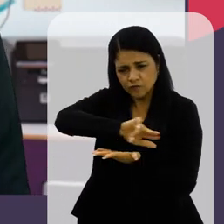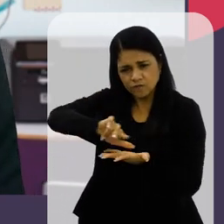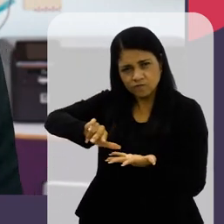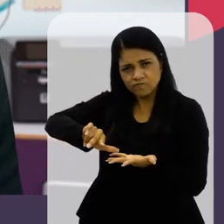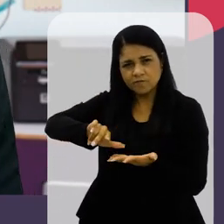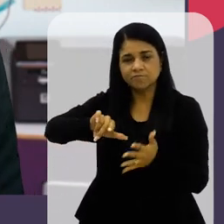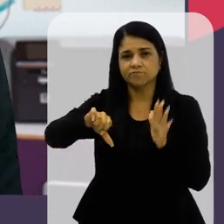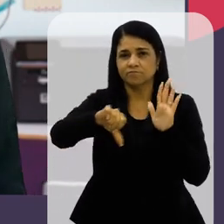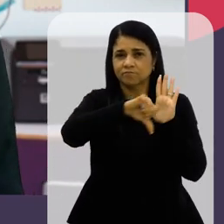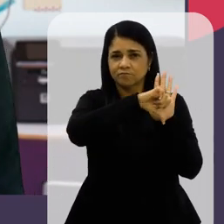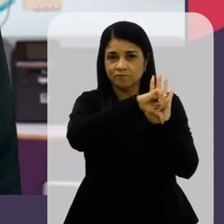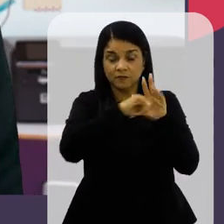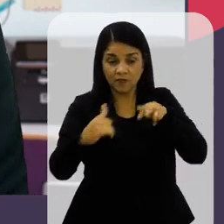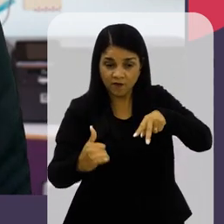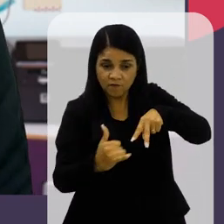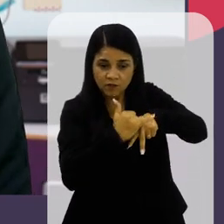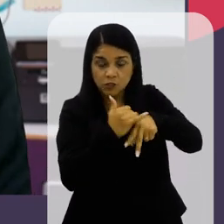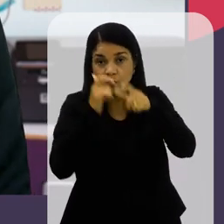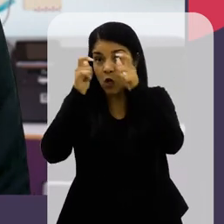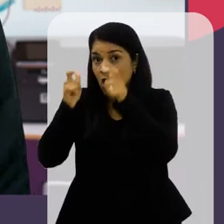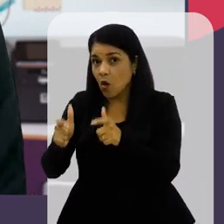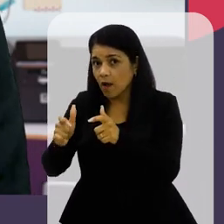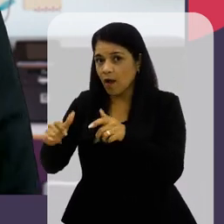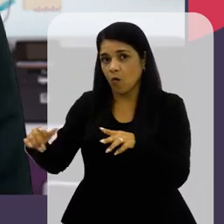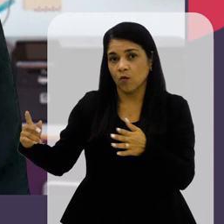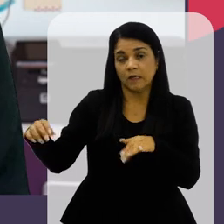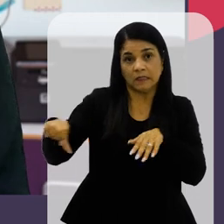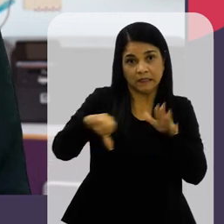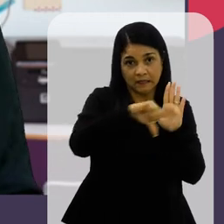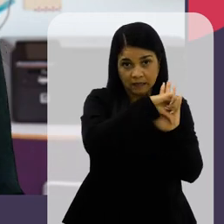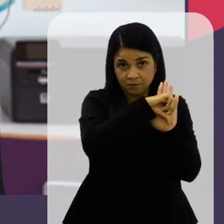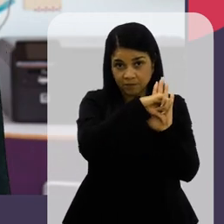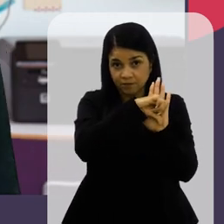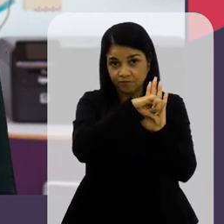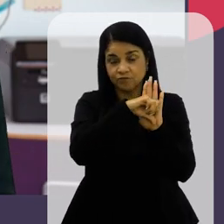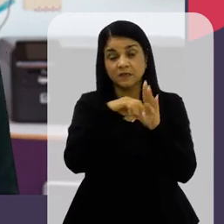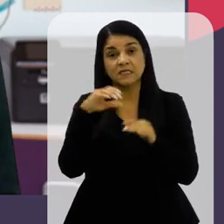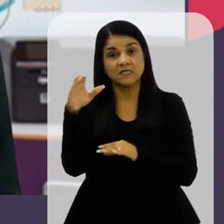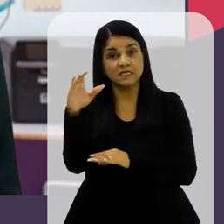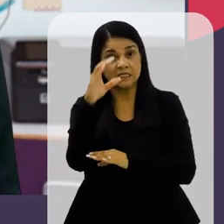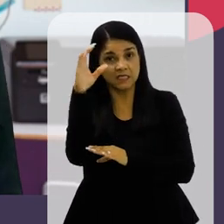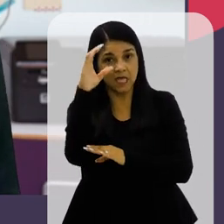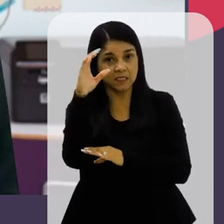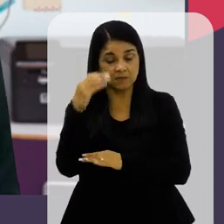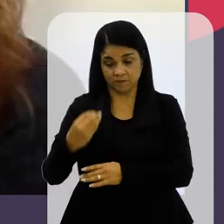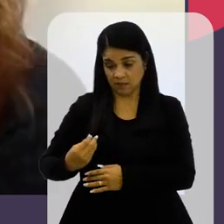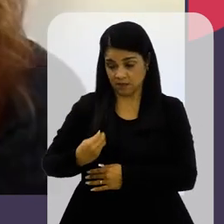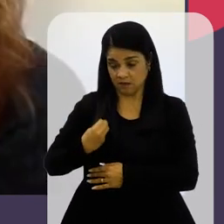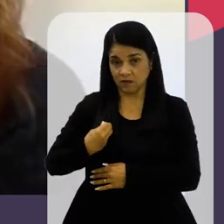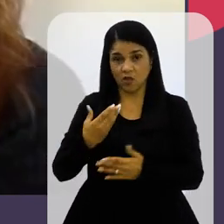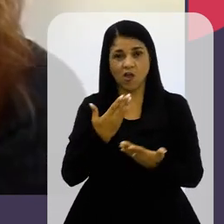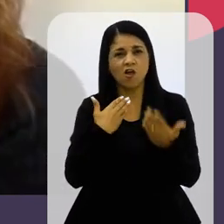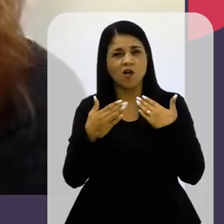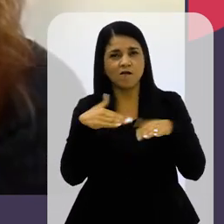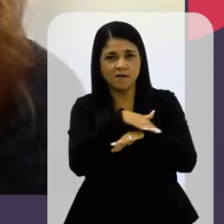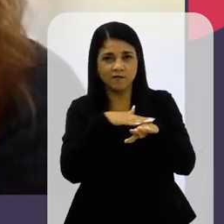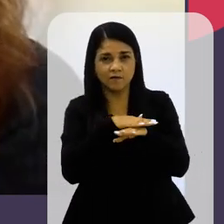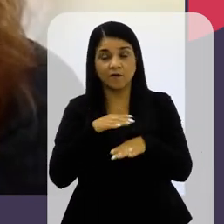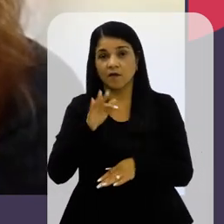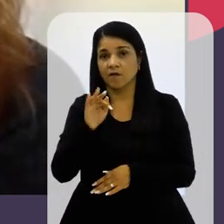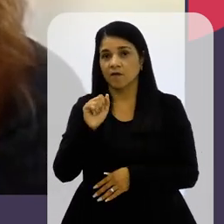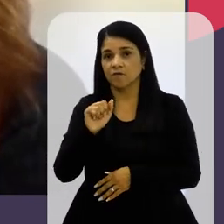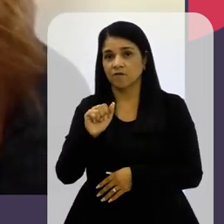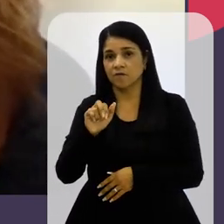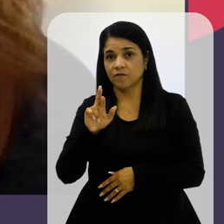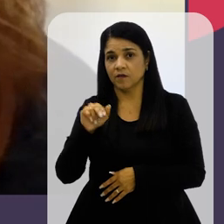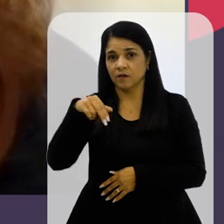crime, vítimas e localização no Rio de Janeiro Aqui no Ciência e Existência eu vou conversar com a Fernanda Venturin, mestre